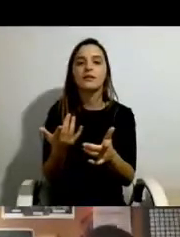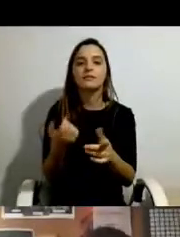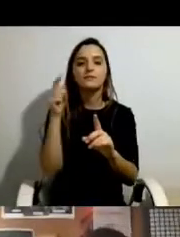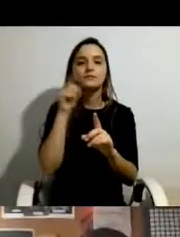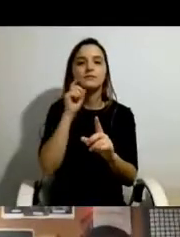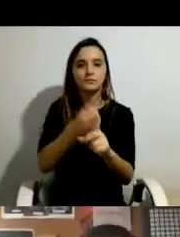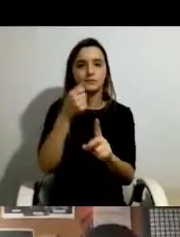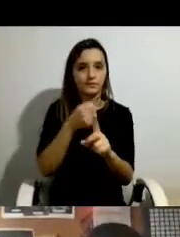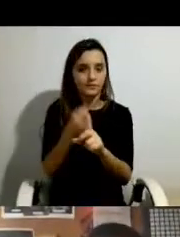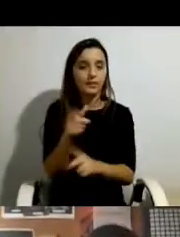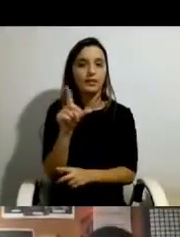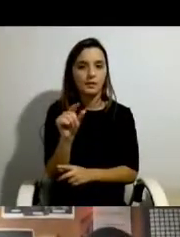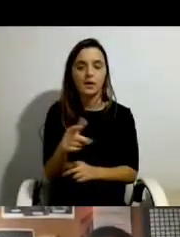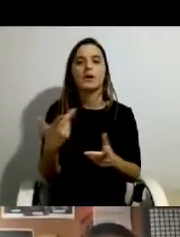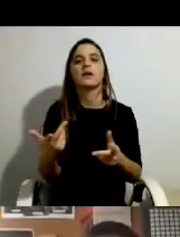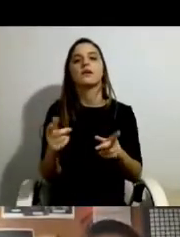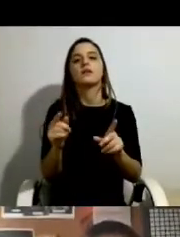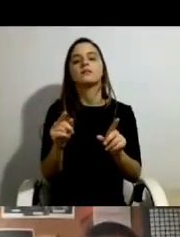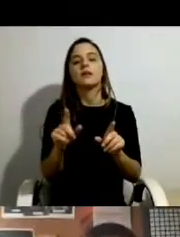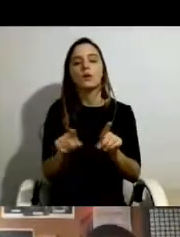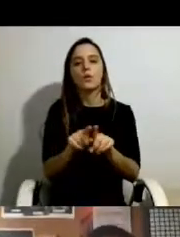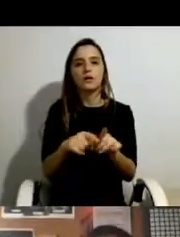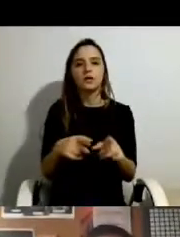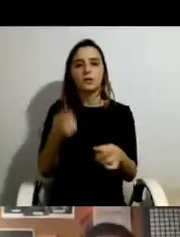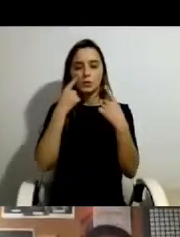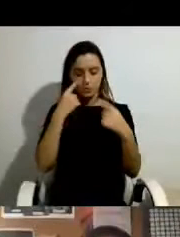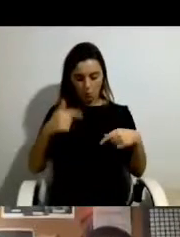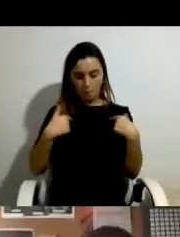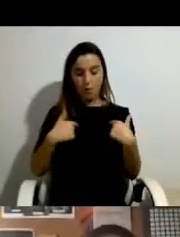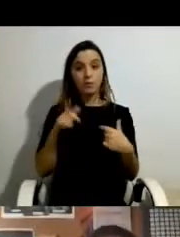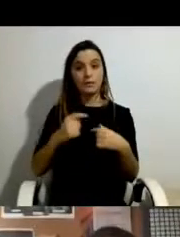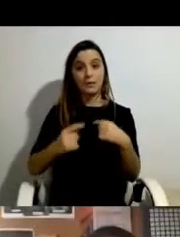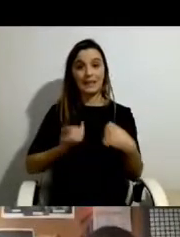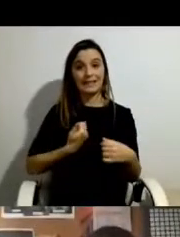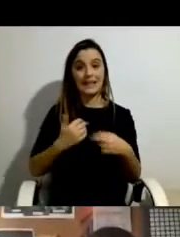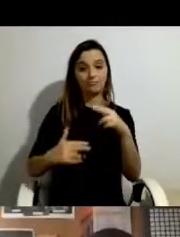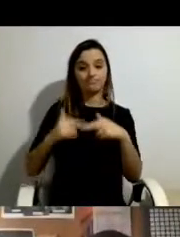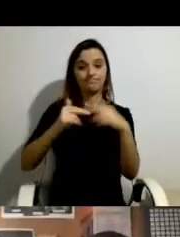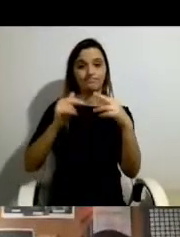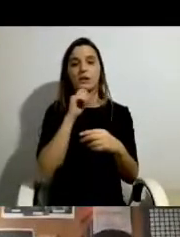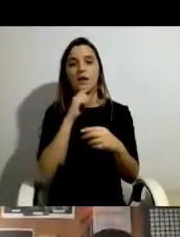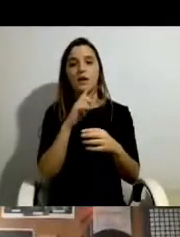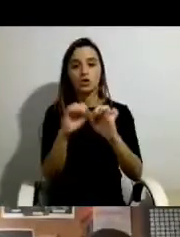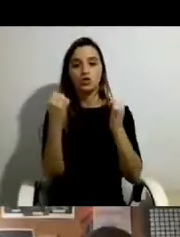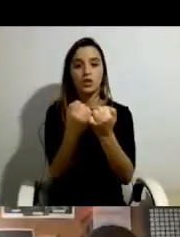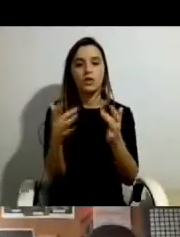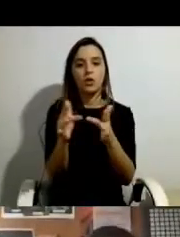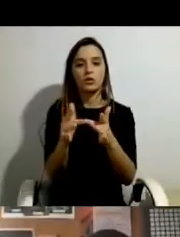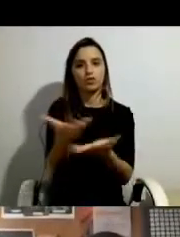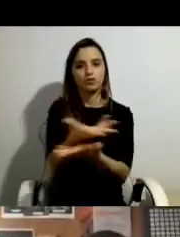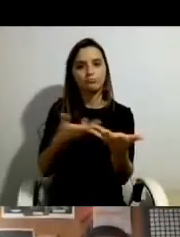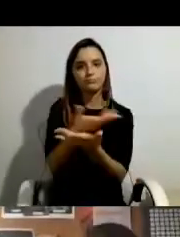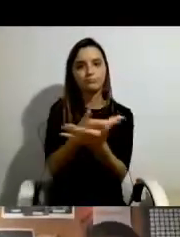entre este autoconhecimento e construção de identidade e a construção de laços sociais com pessoas com os mesmos